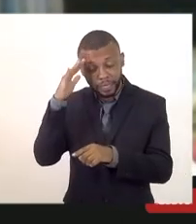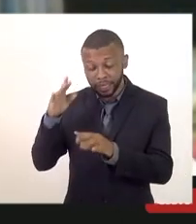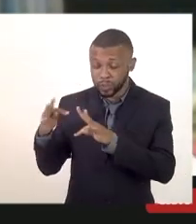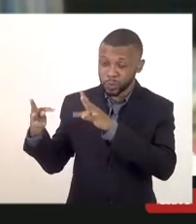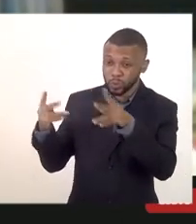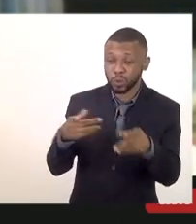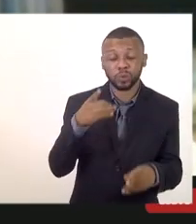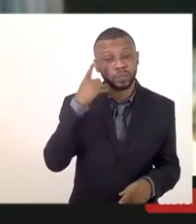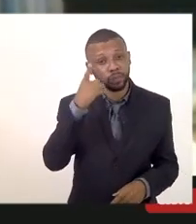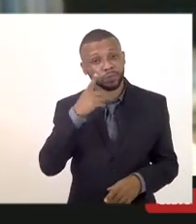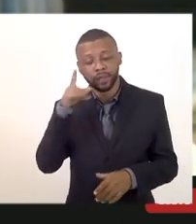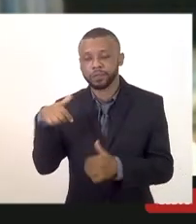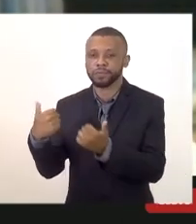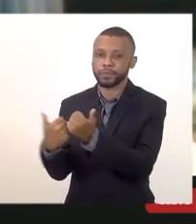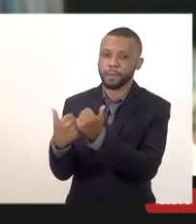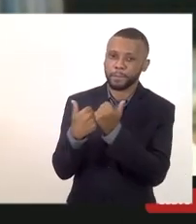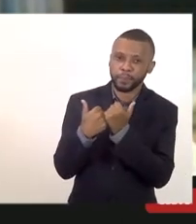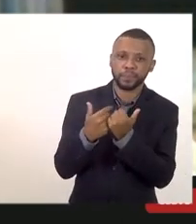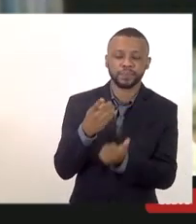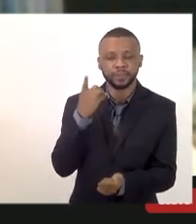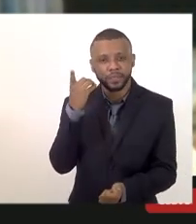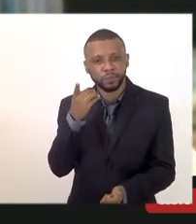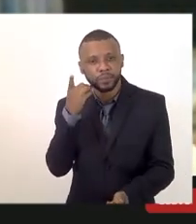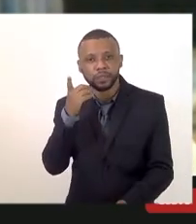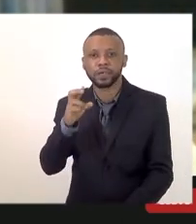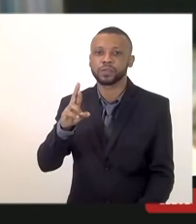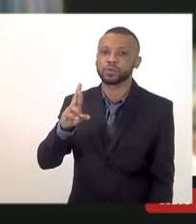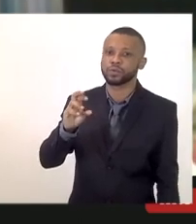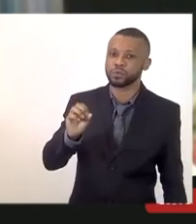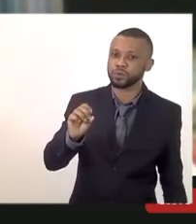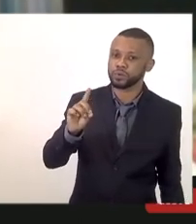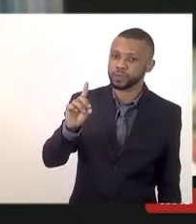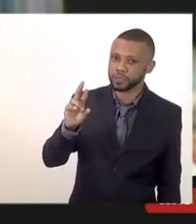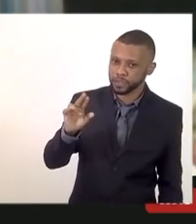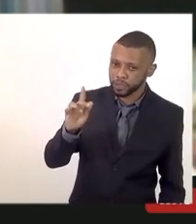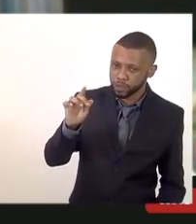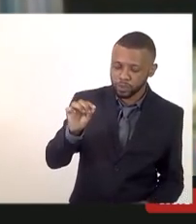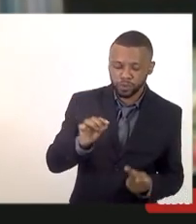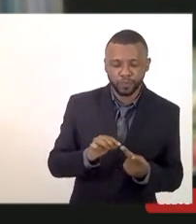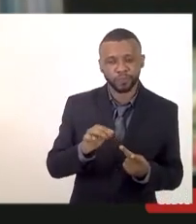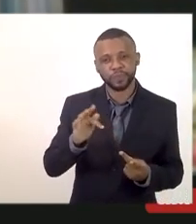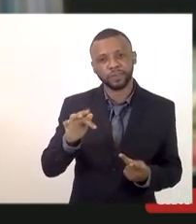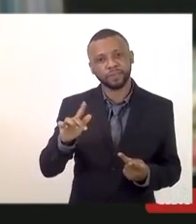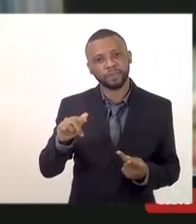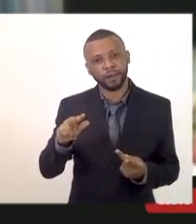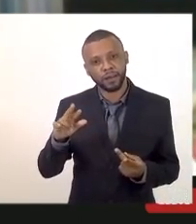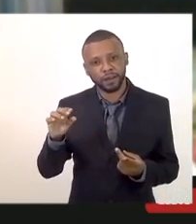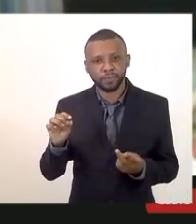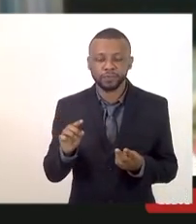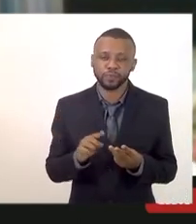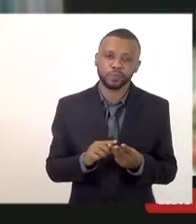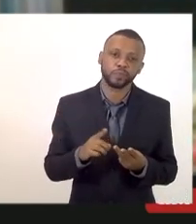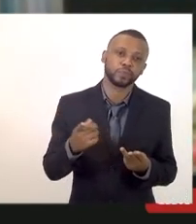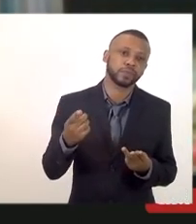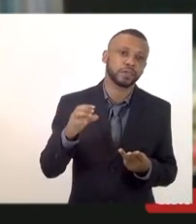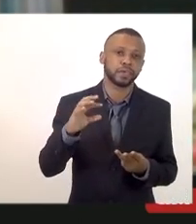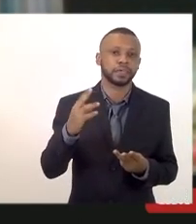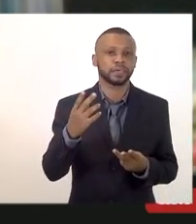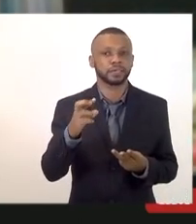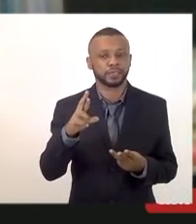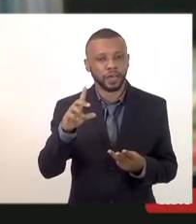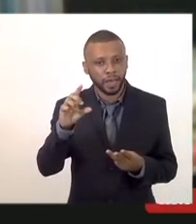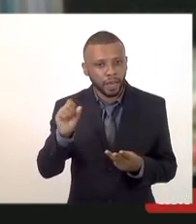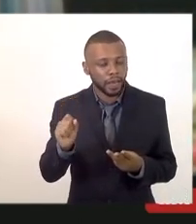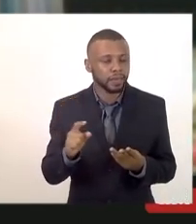presentes deputado Rodrigo Amorim deputado Flávio Serafini deputado Marta Rocha deputado Charles Batista deputado